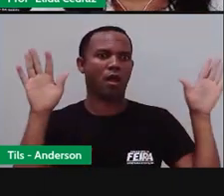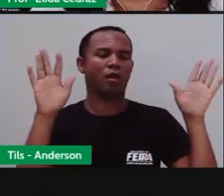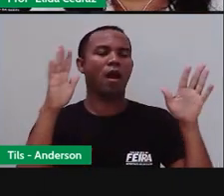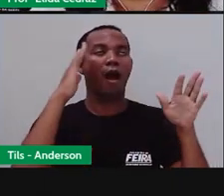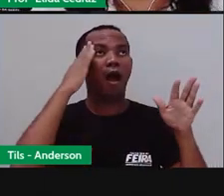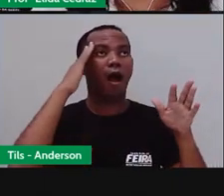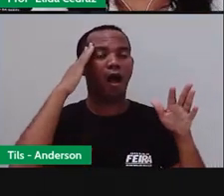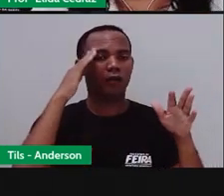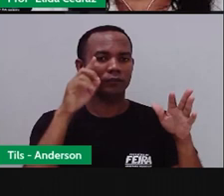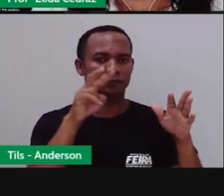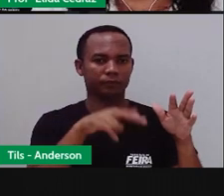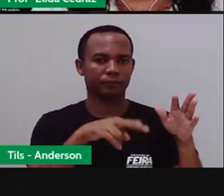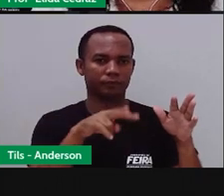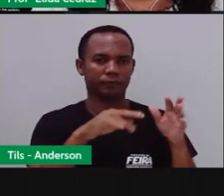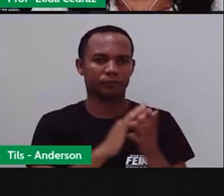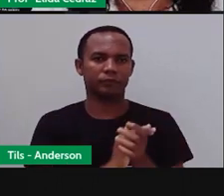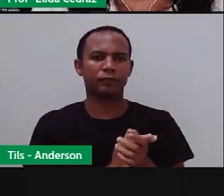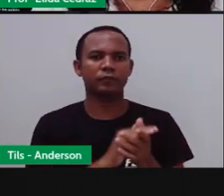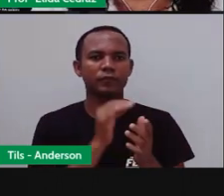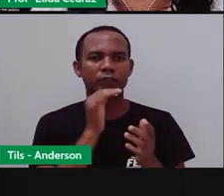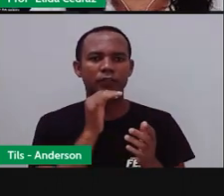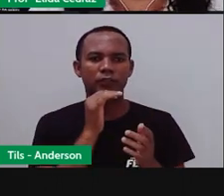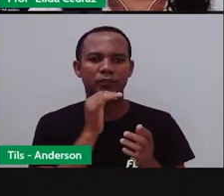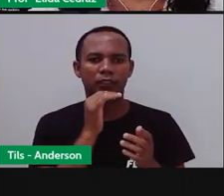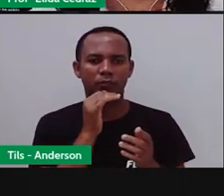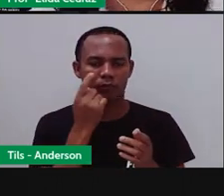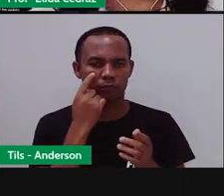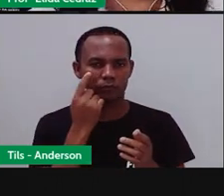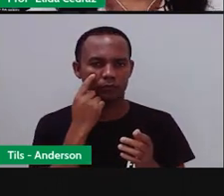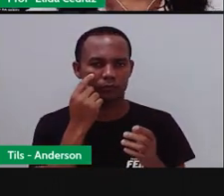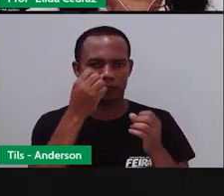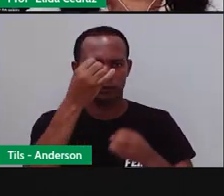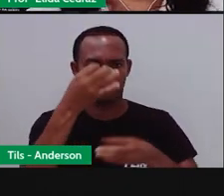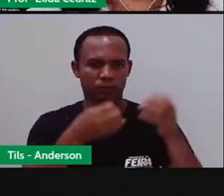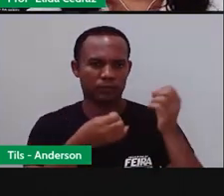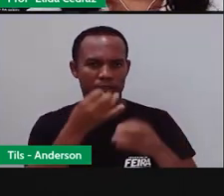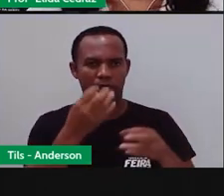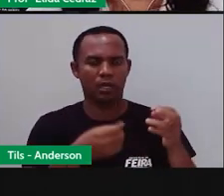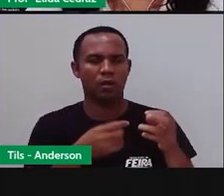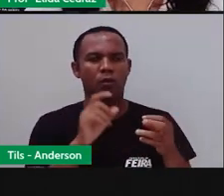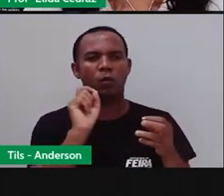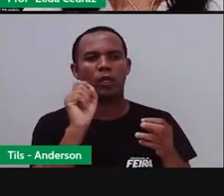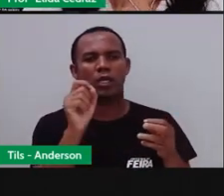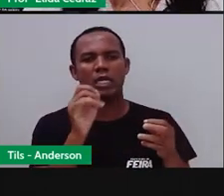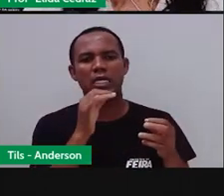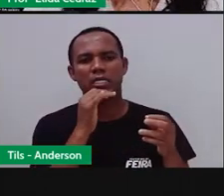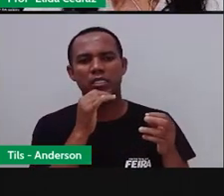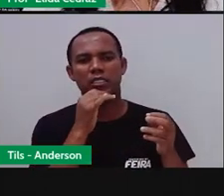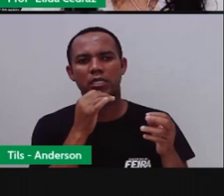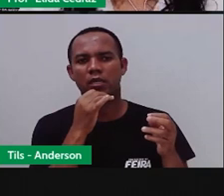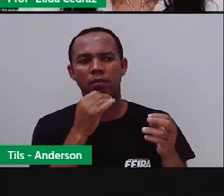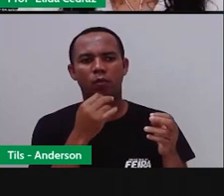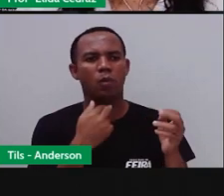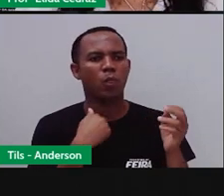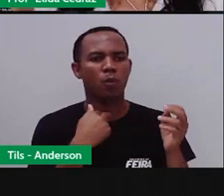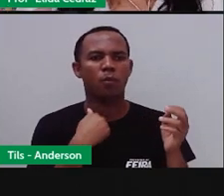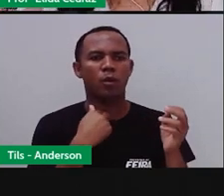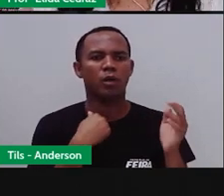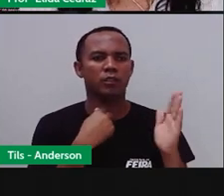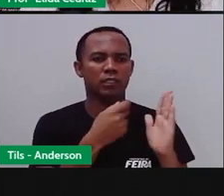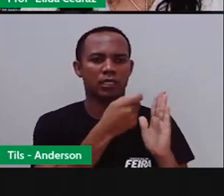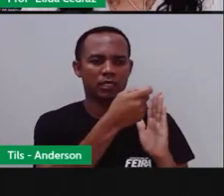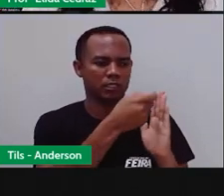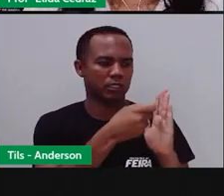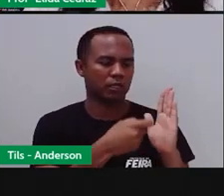econômica. Deixa eu explicar o econômica. Nos textos jornalísticos, não se escreve muitas